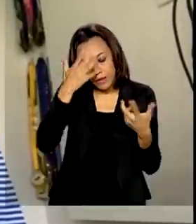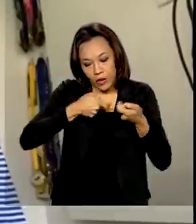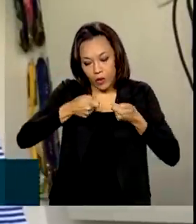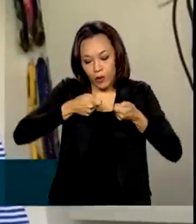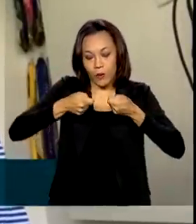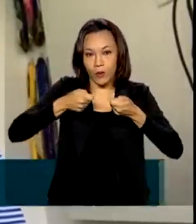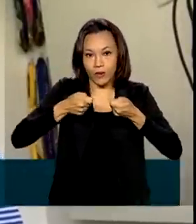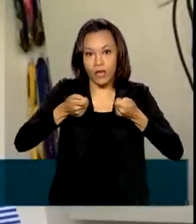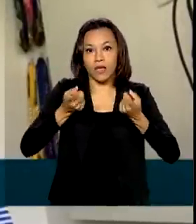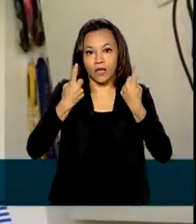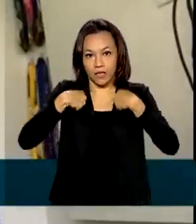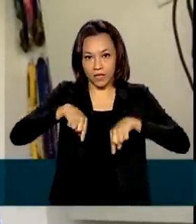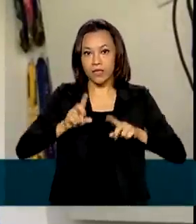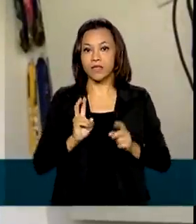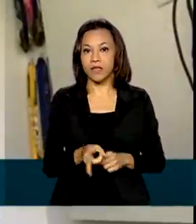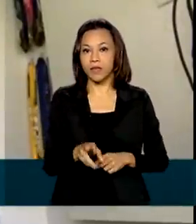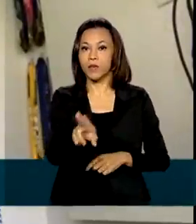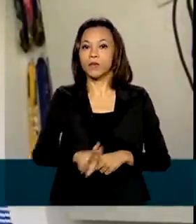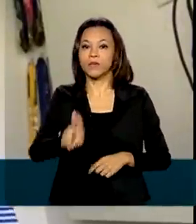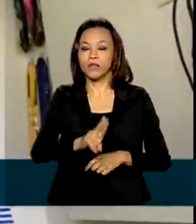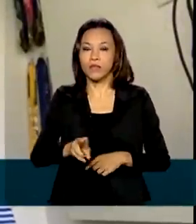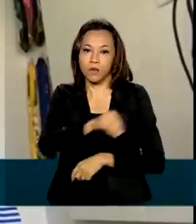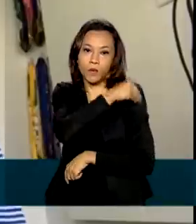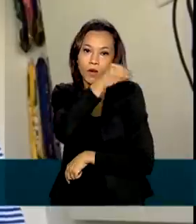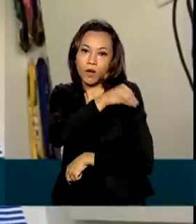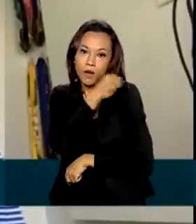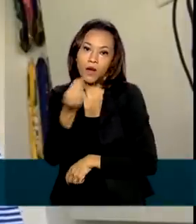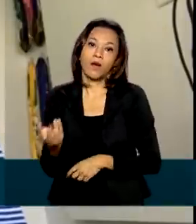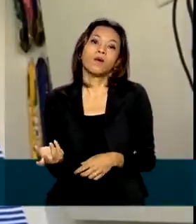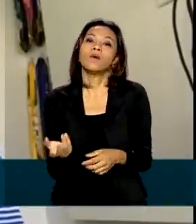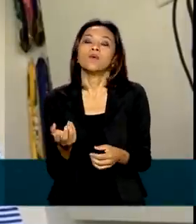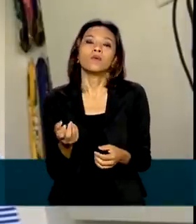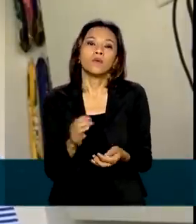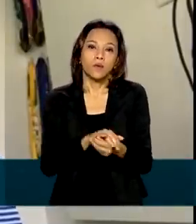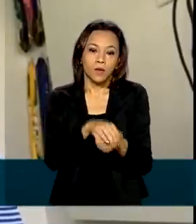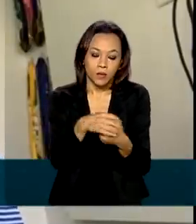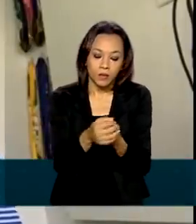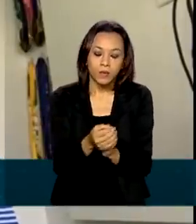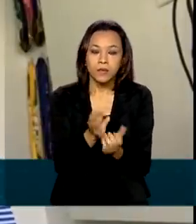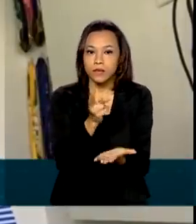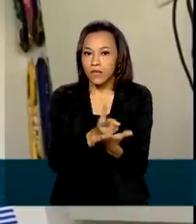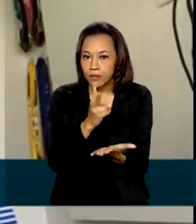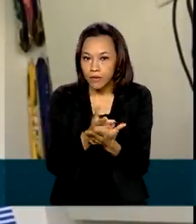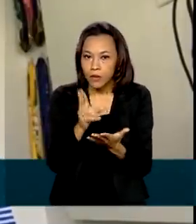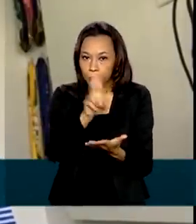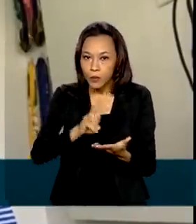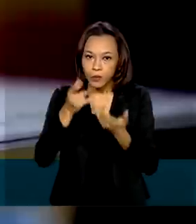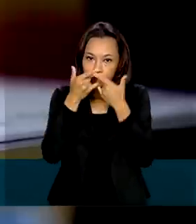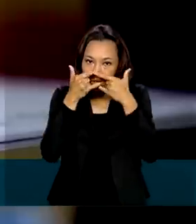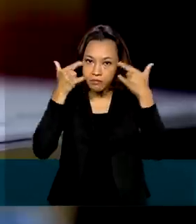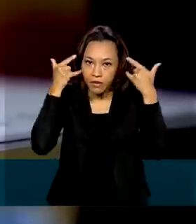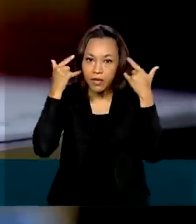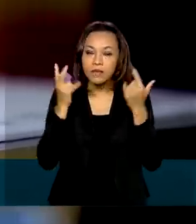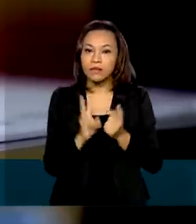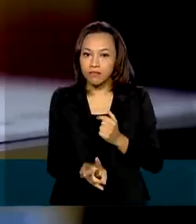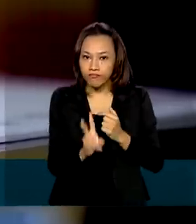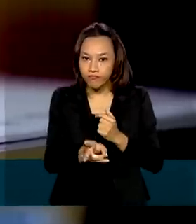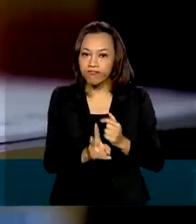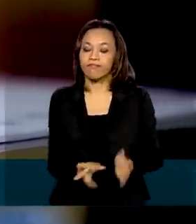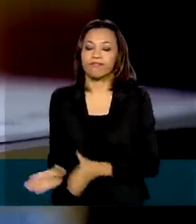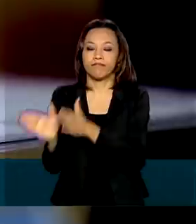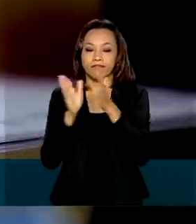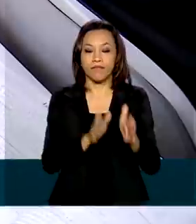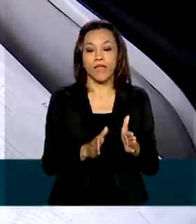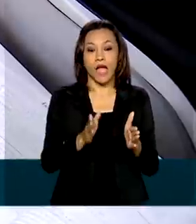sempre usando meu álcool em gel e tentando ficar com a máscara o máximo de tempo possível. As provas